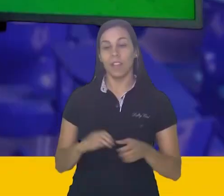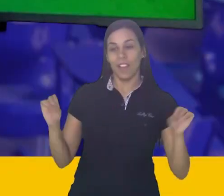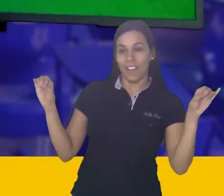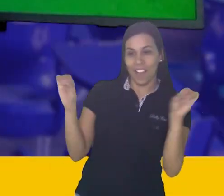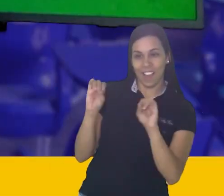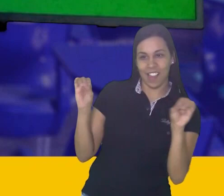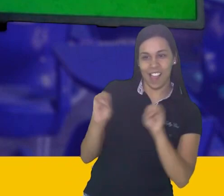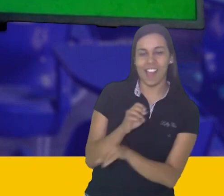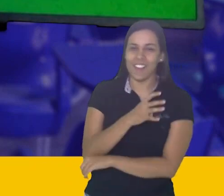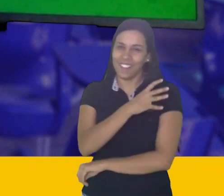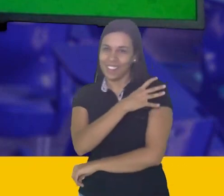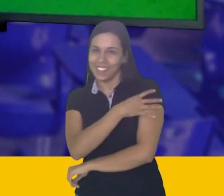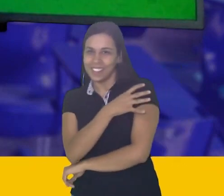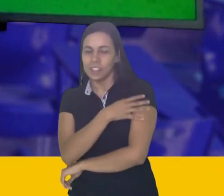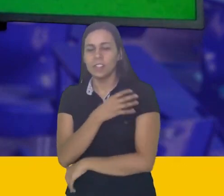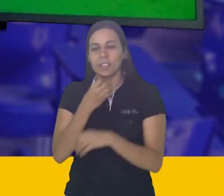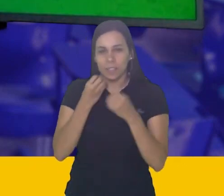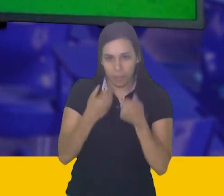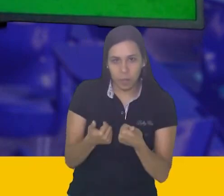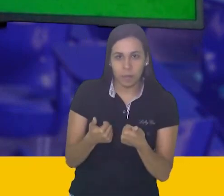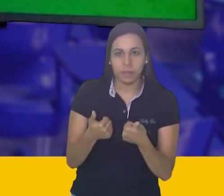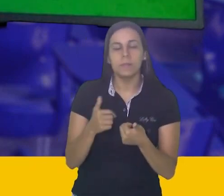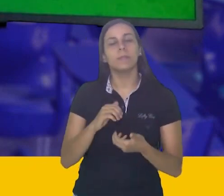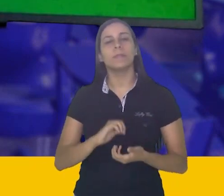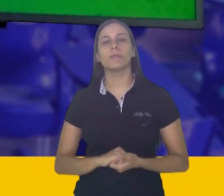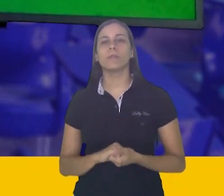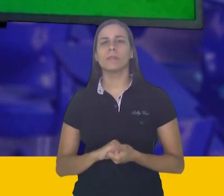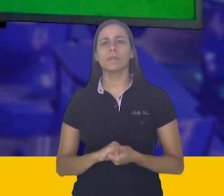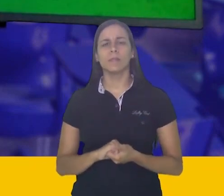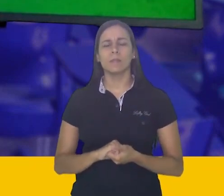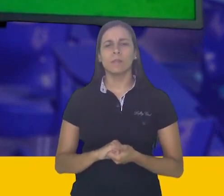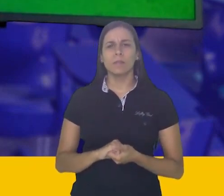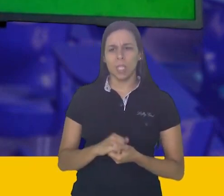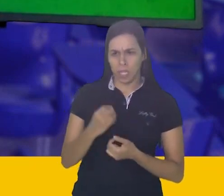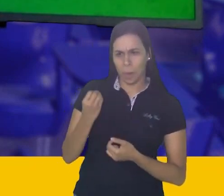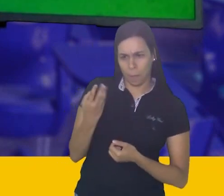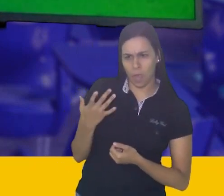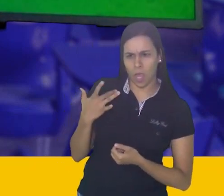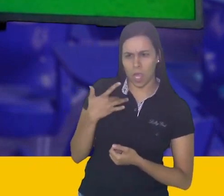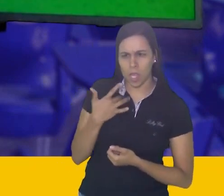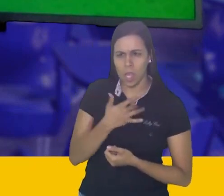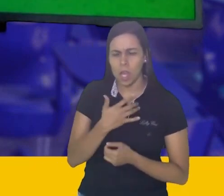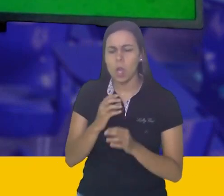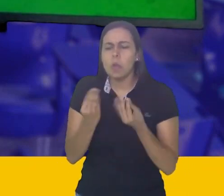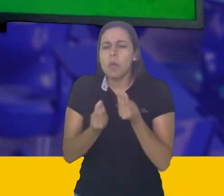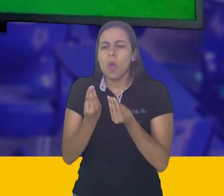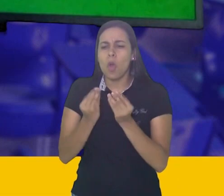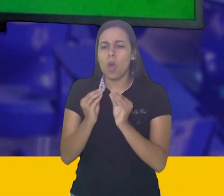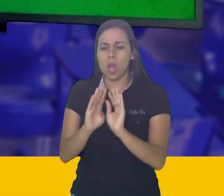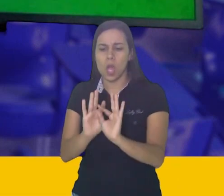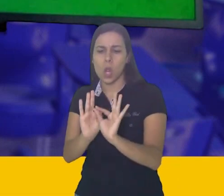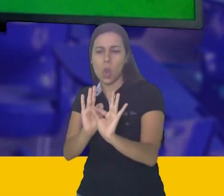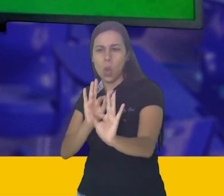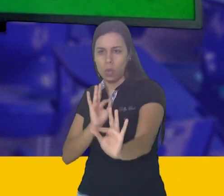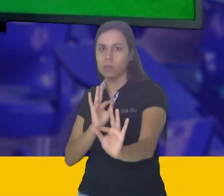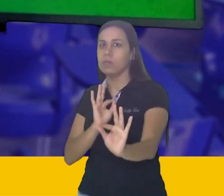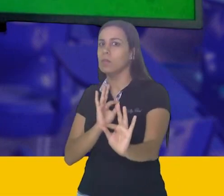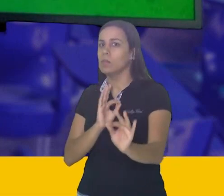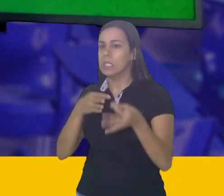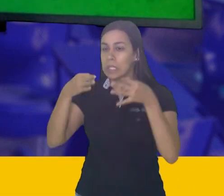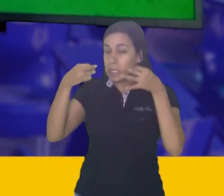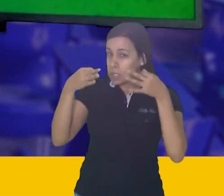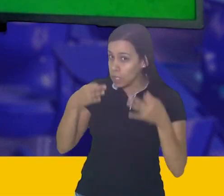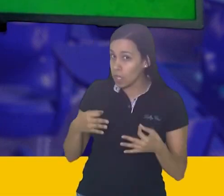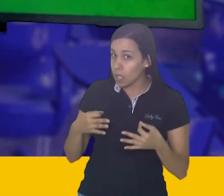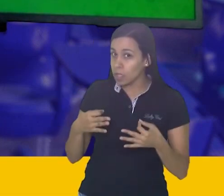Olá turminha do quarto ano, tudo bem? E aí, como é que vocês estão nesse momento de distanciamento social? Estão